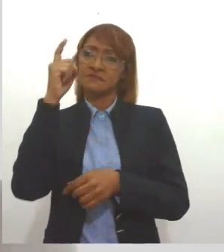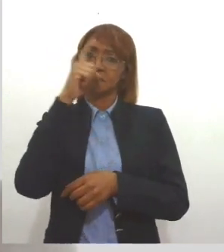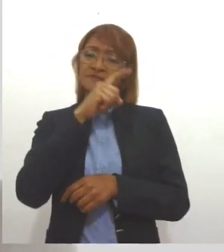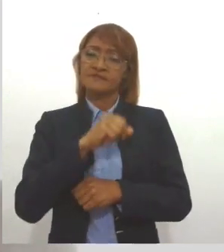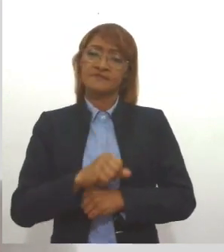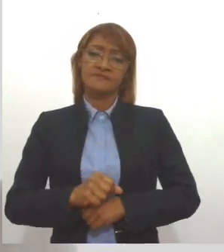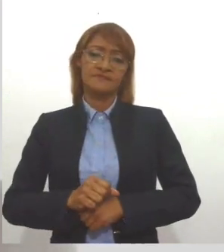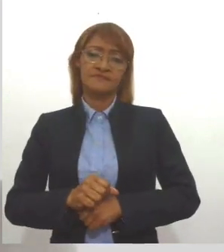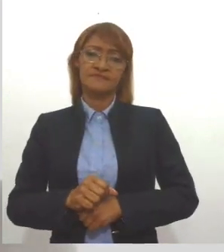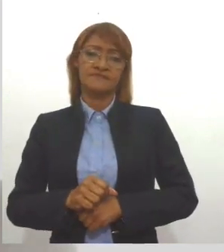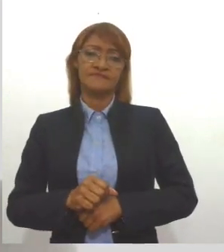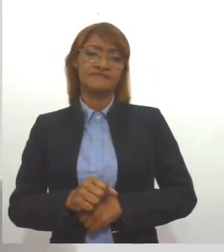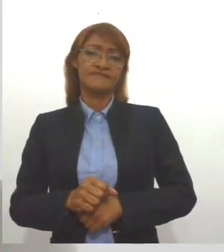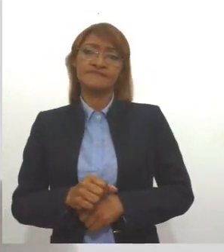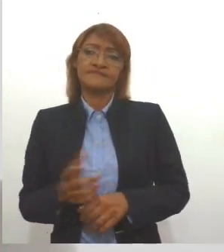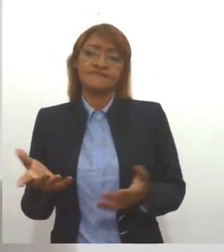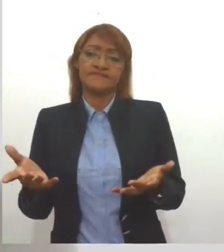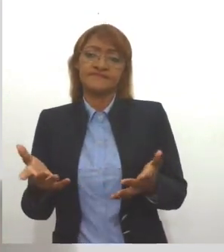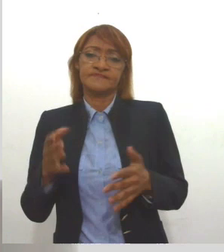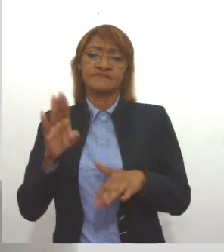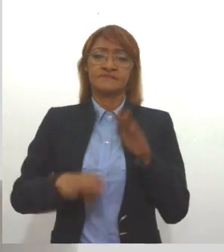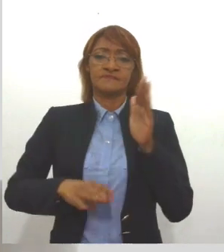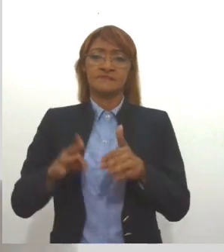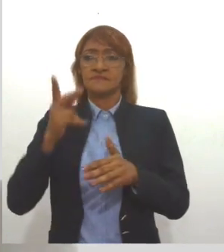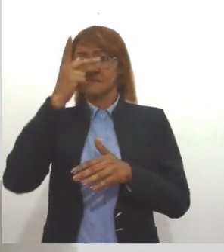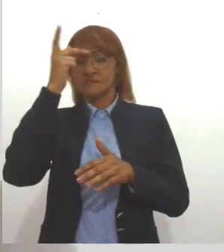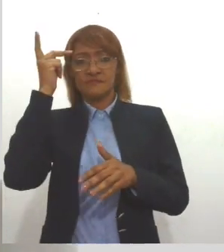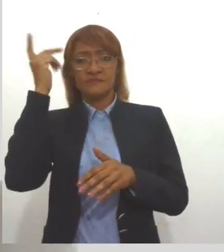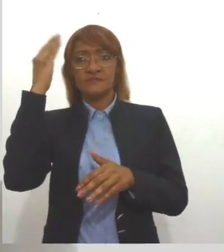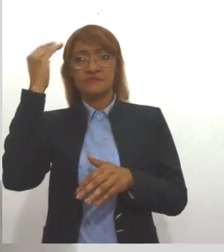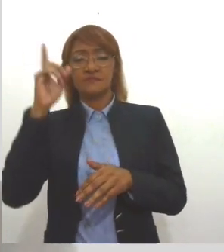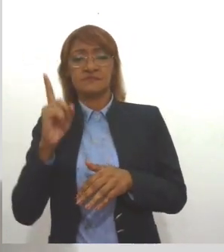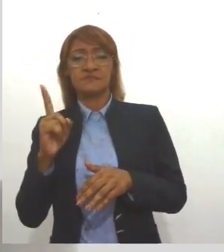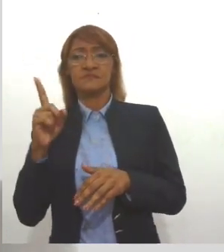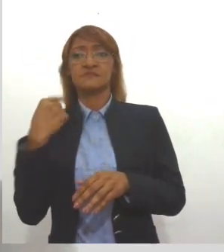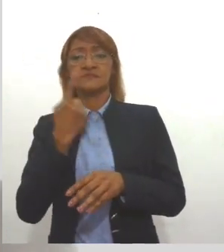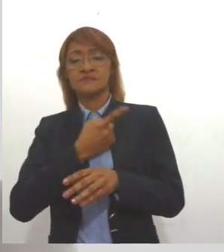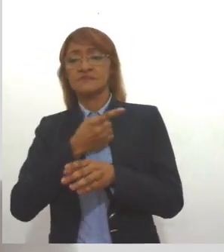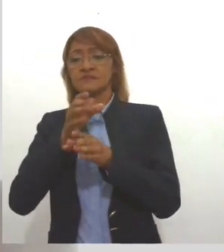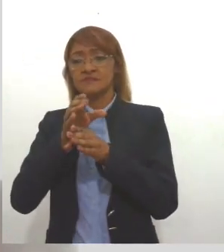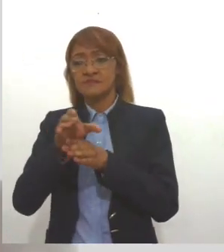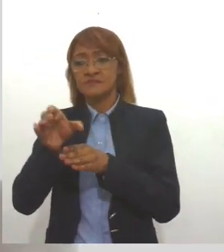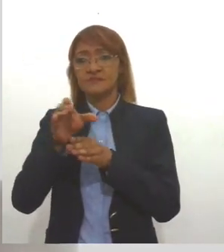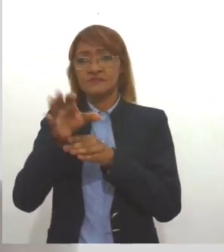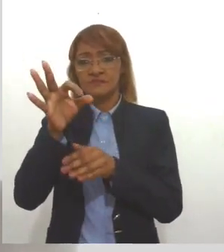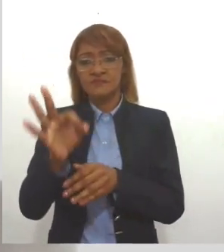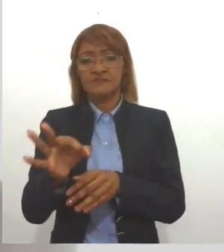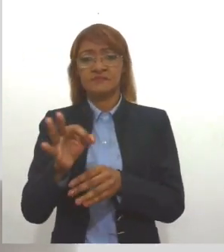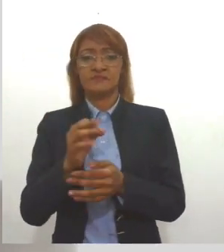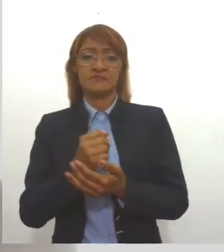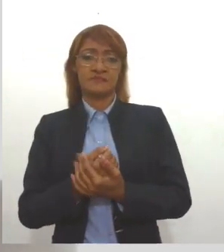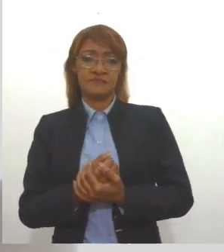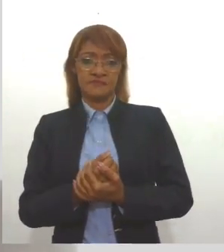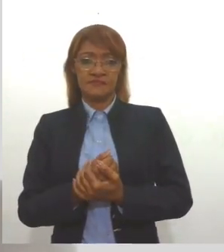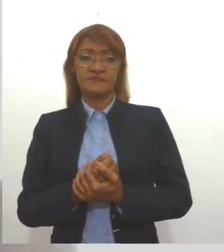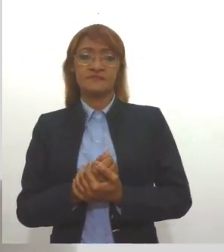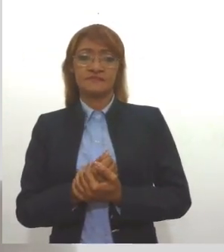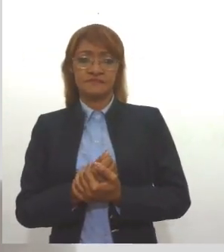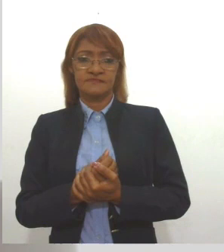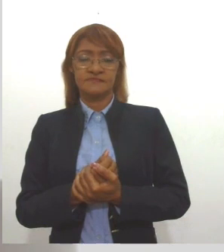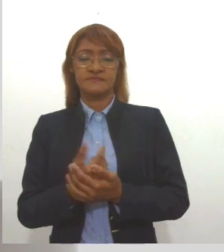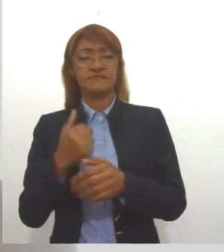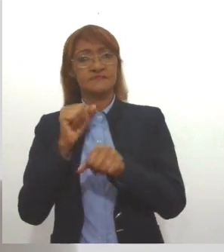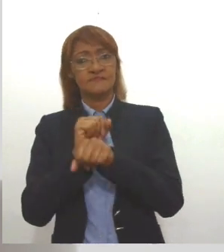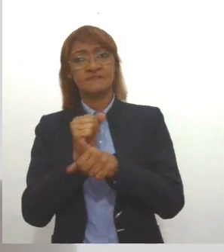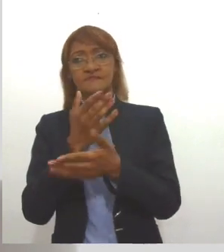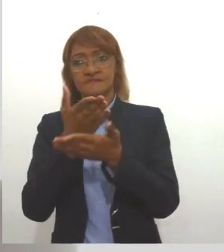quem não tem, as pessoas às vezes não sabem o caminho certo, então lá a gente orienta direitinho, entendeu? E estamos lá à disposição, aguardamos